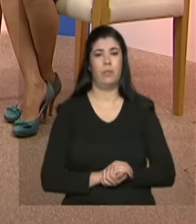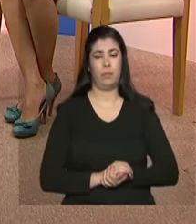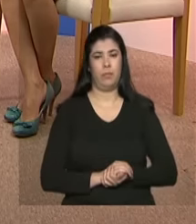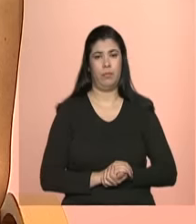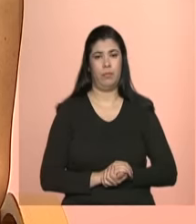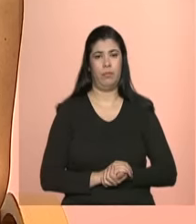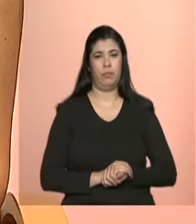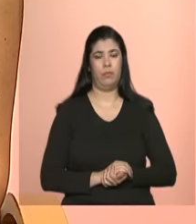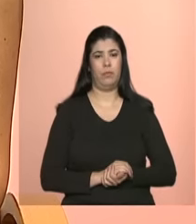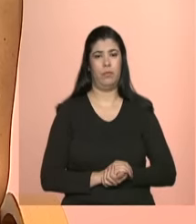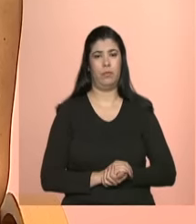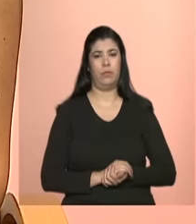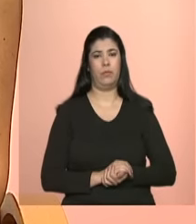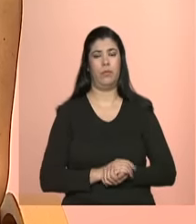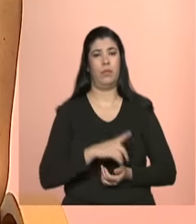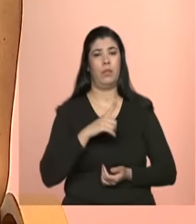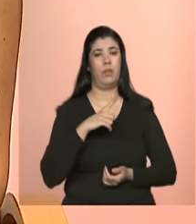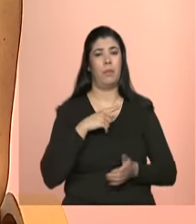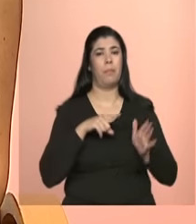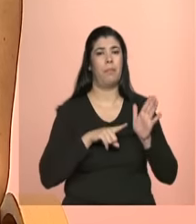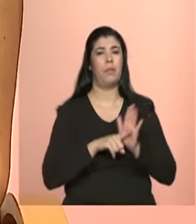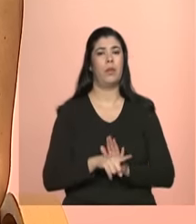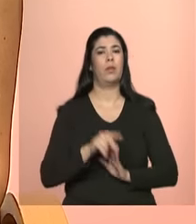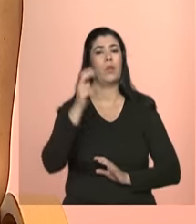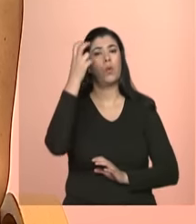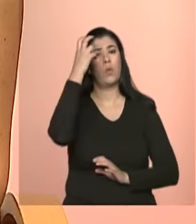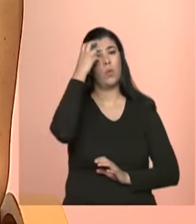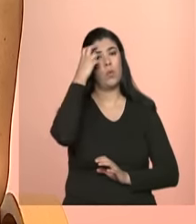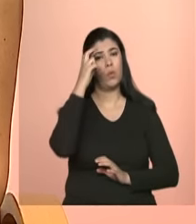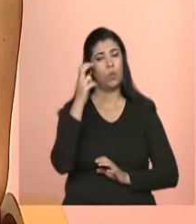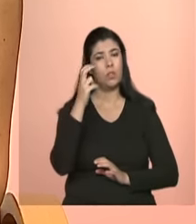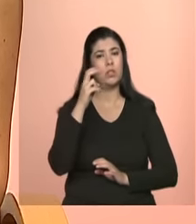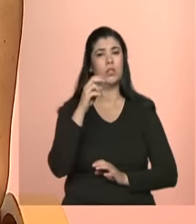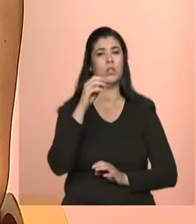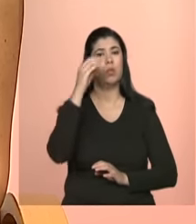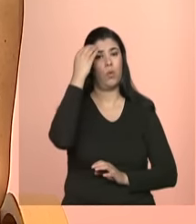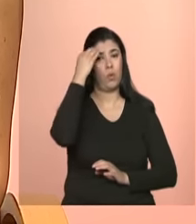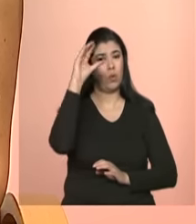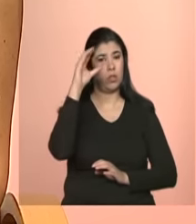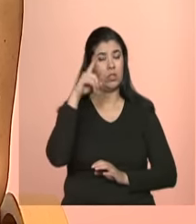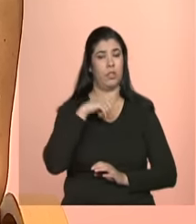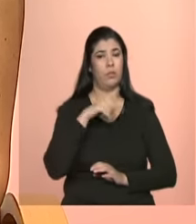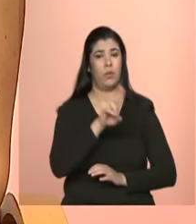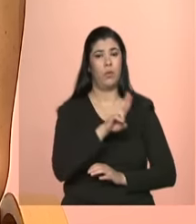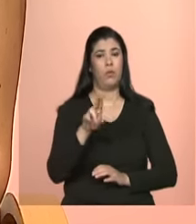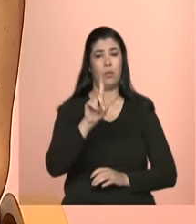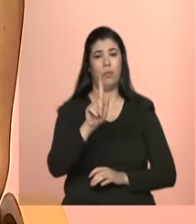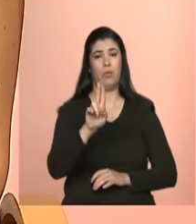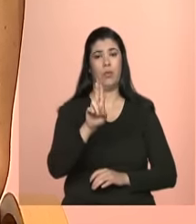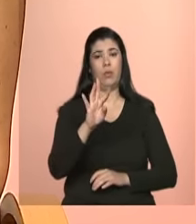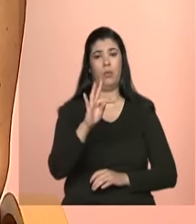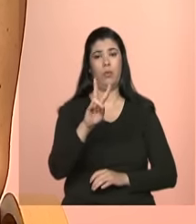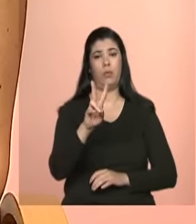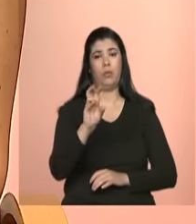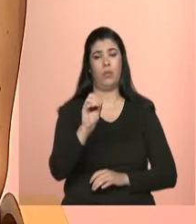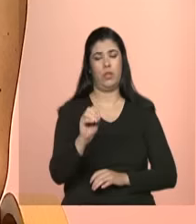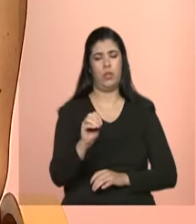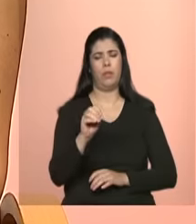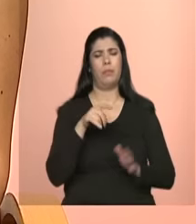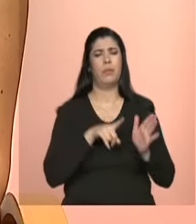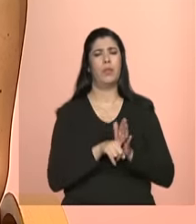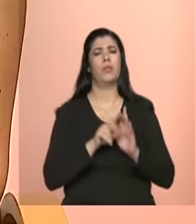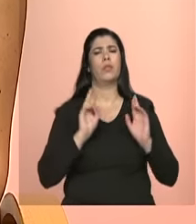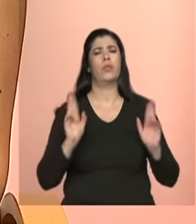e temos agora uma pergunta de Curitiba de Gustavo Fernandes ele pergunta qual é a diferença entre